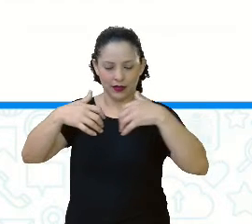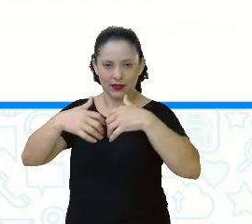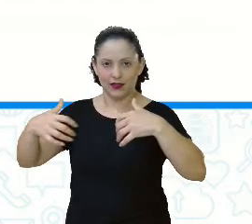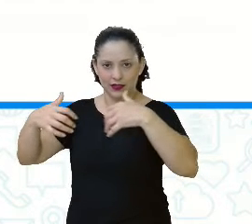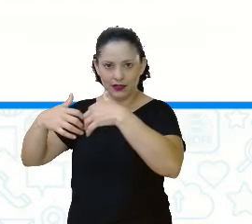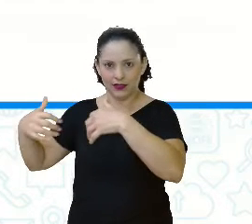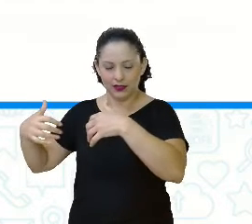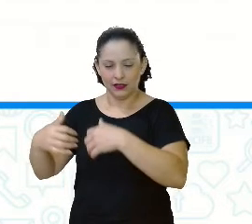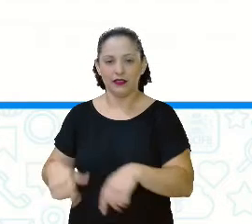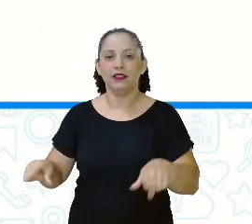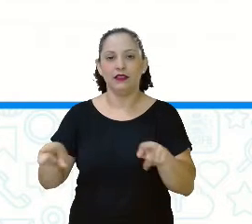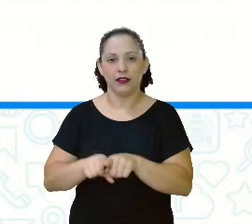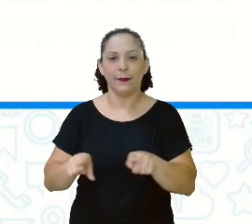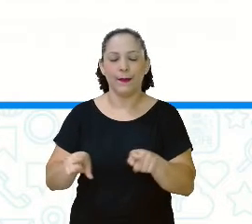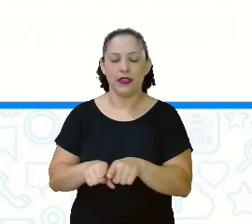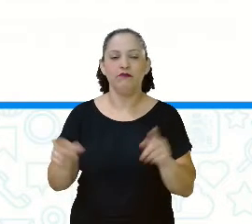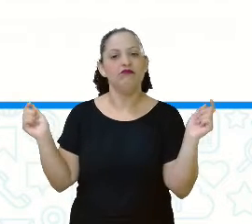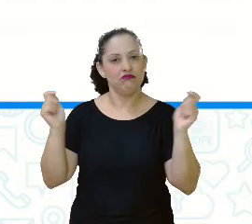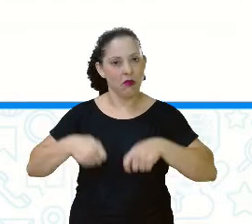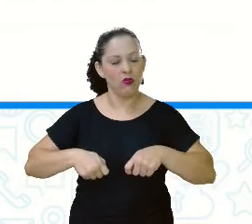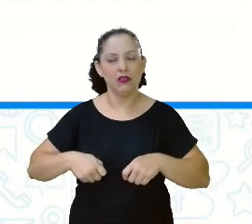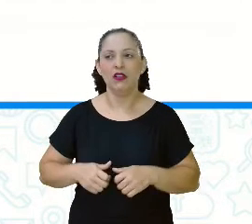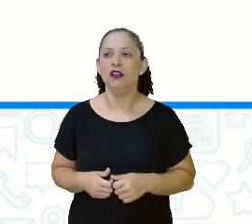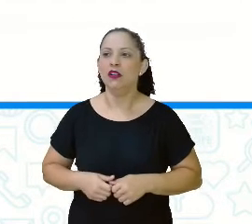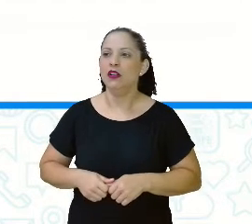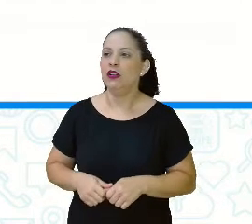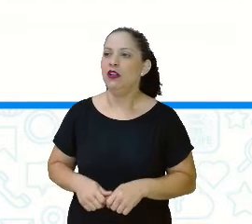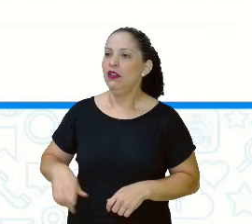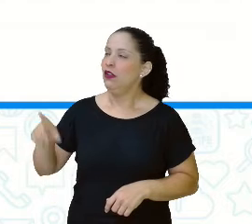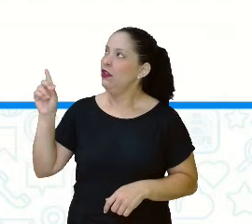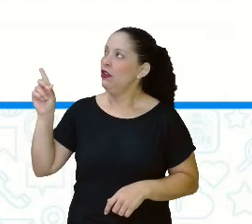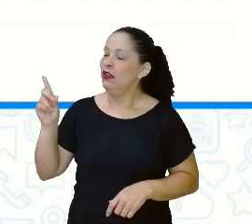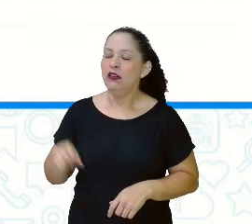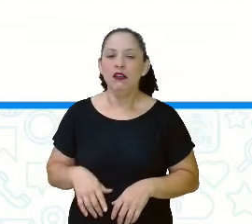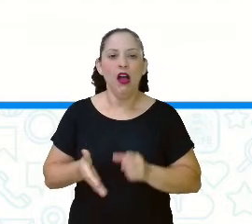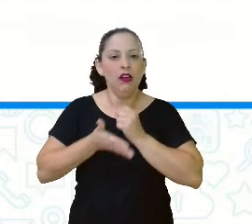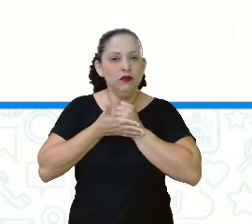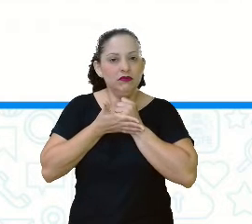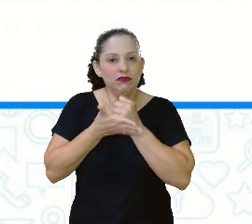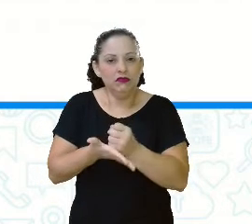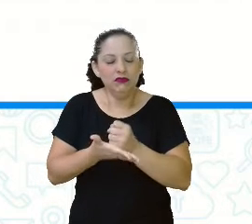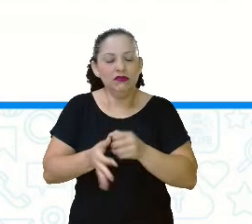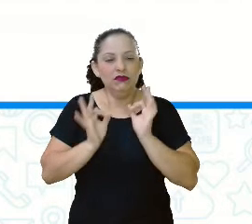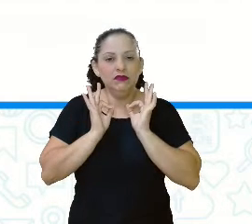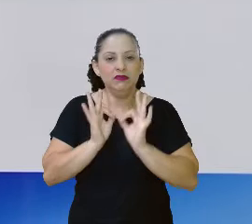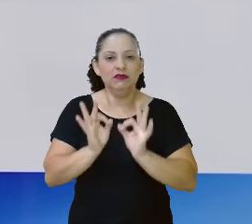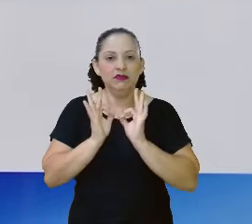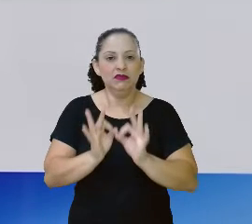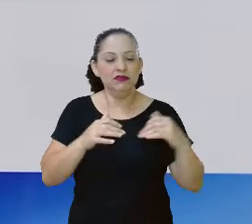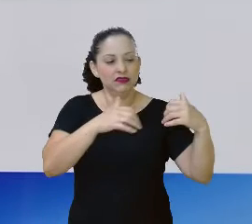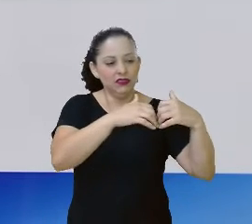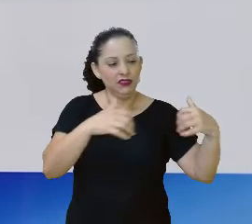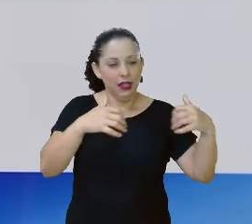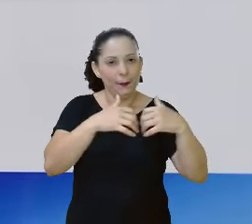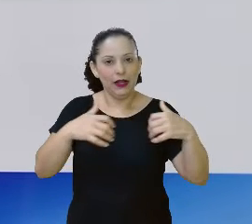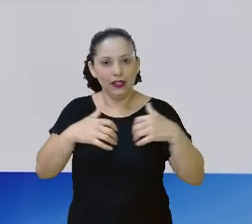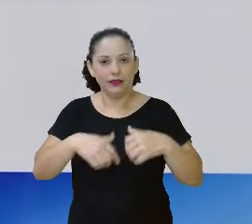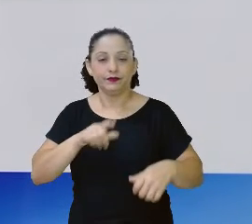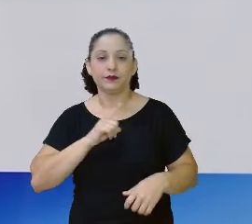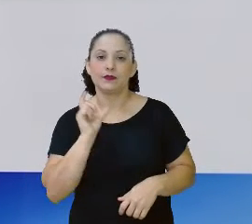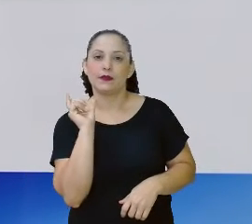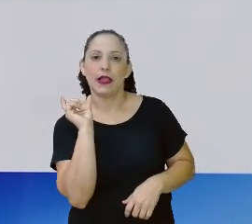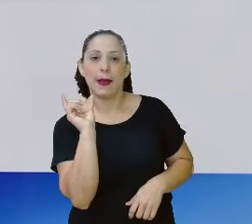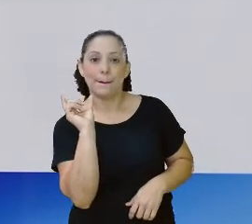dicionário também tem essa utilidade. Ele nos ajuda a ter certeza de se vou separar as sílabas da maneira